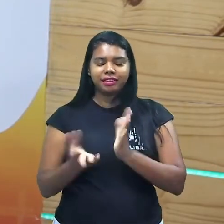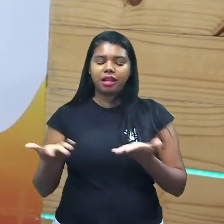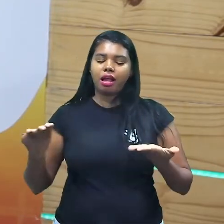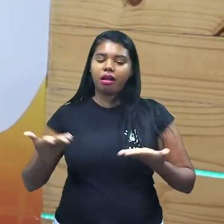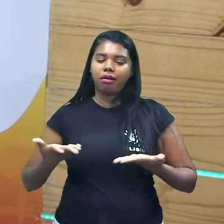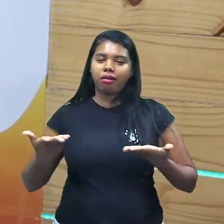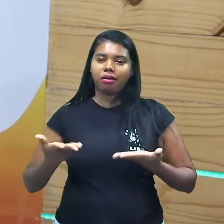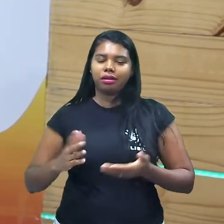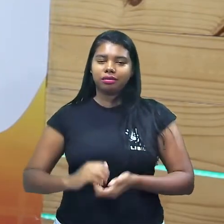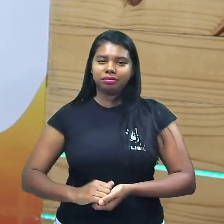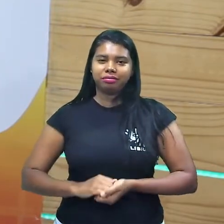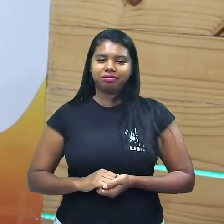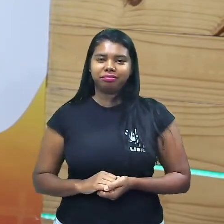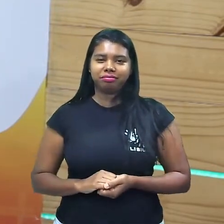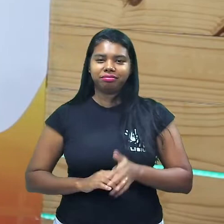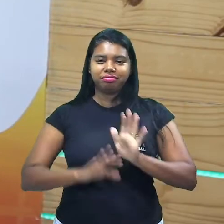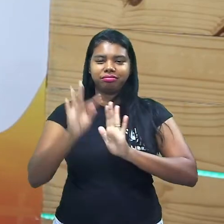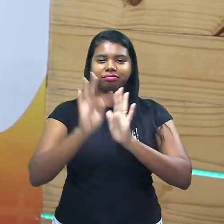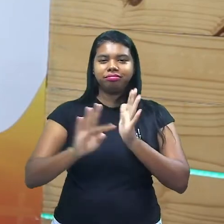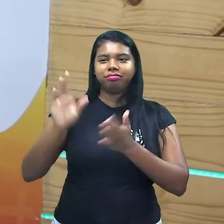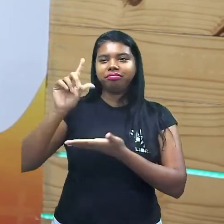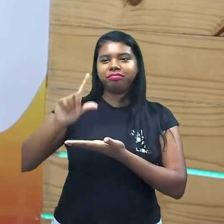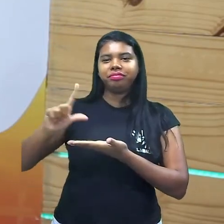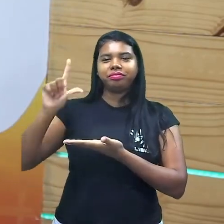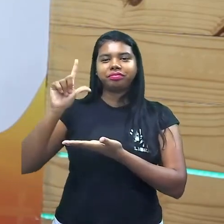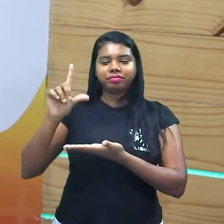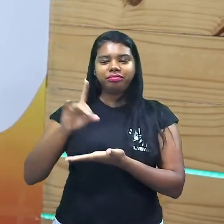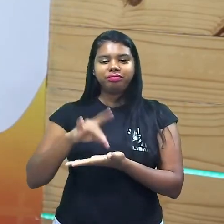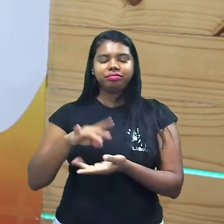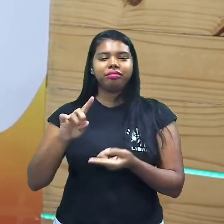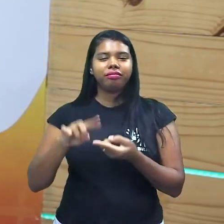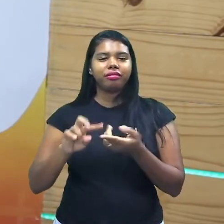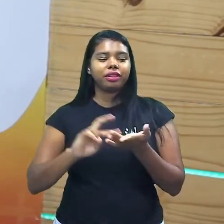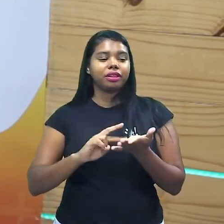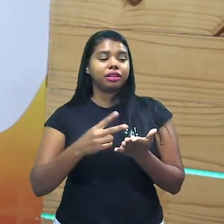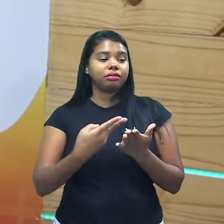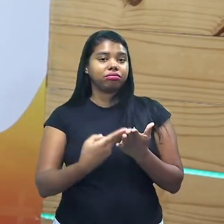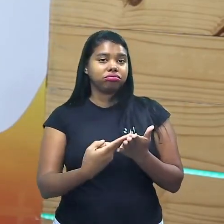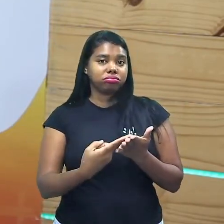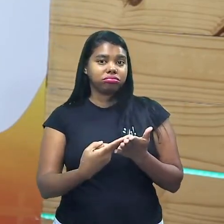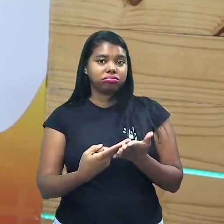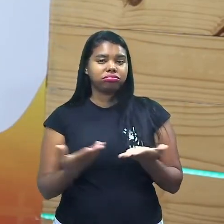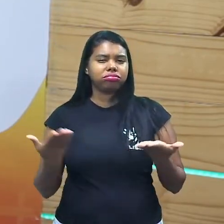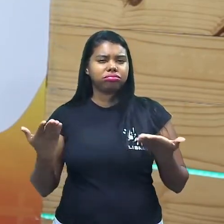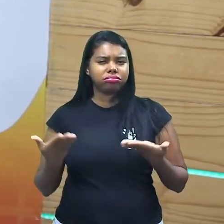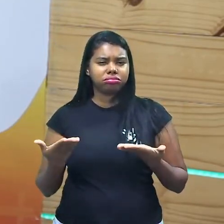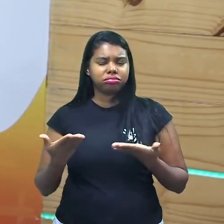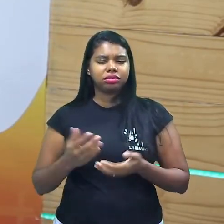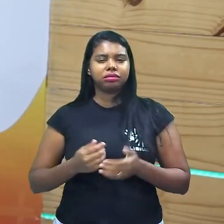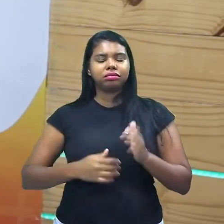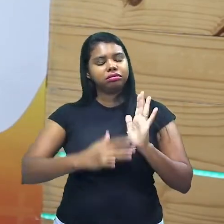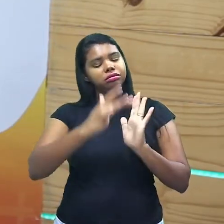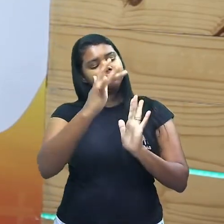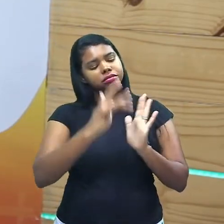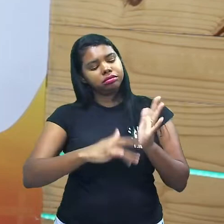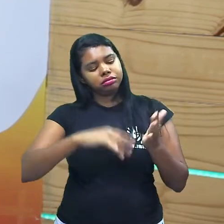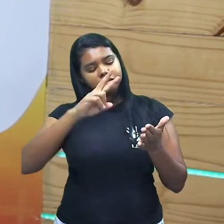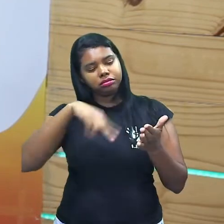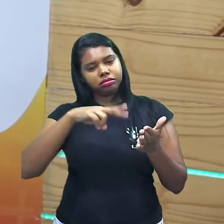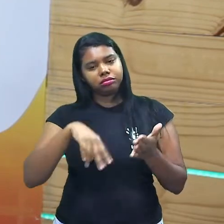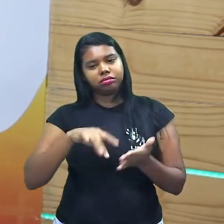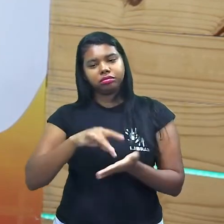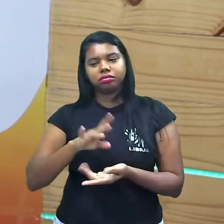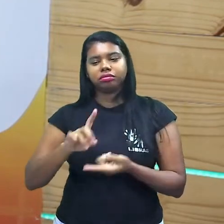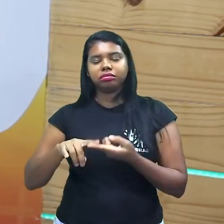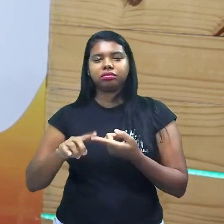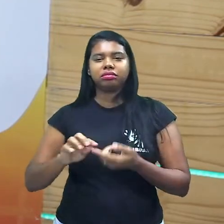texto o texto não literário a gente vai trabalhar essa questão da interpretação a gente vem a ritmo de leitura e também trouxe